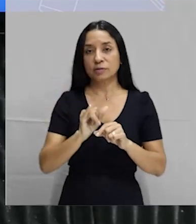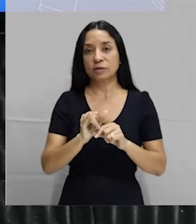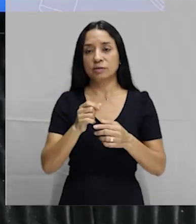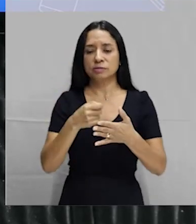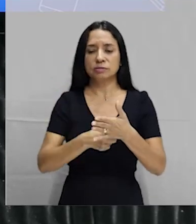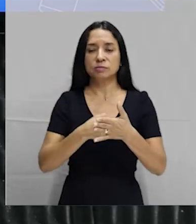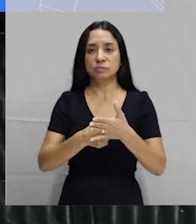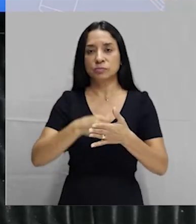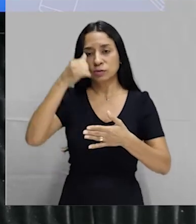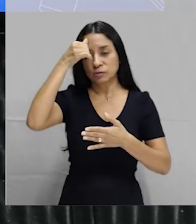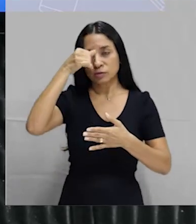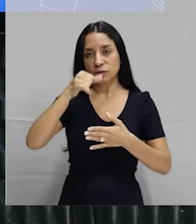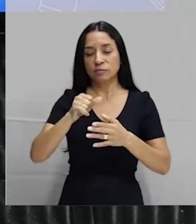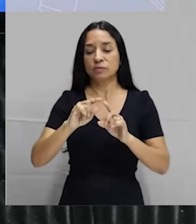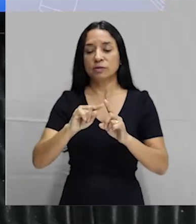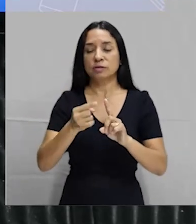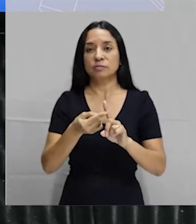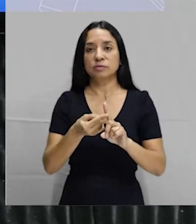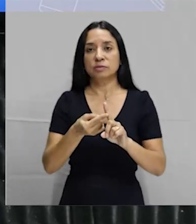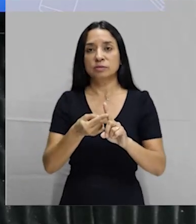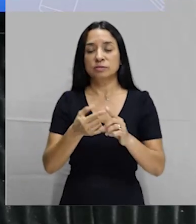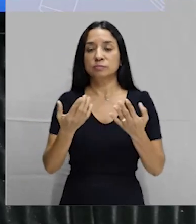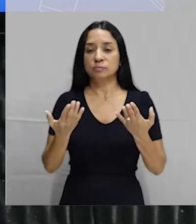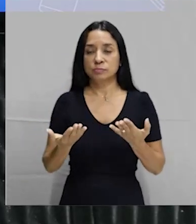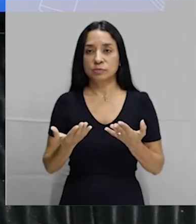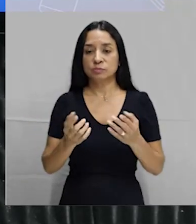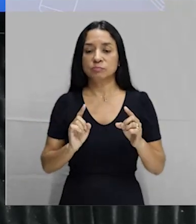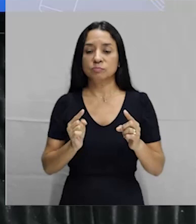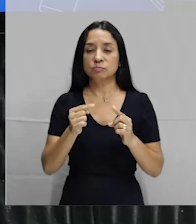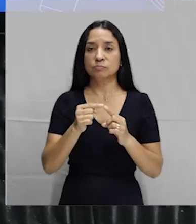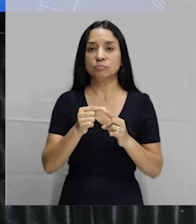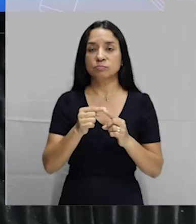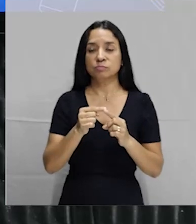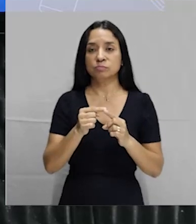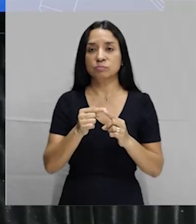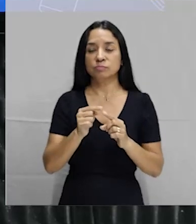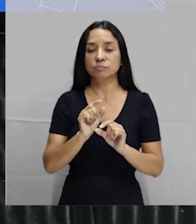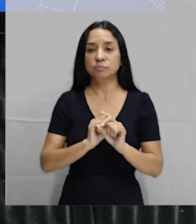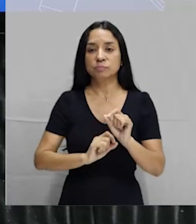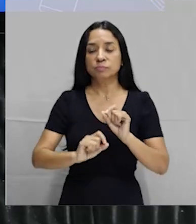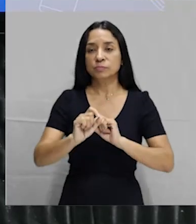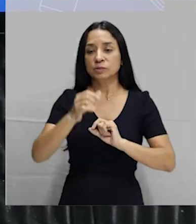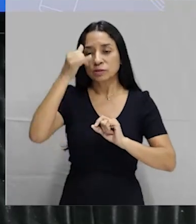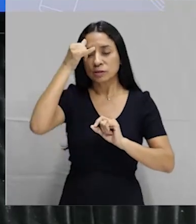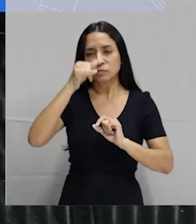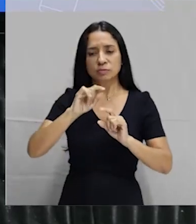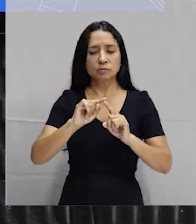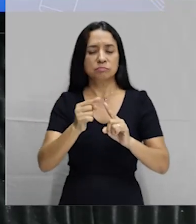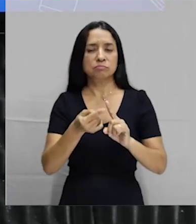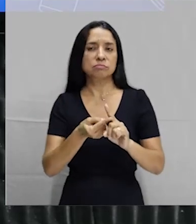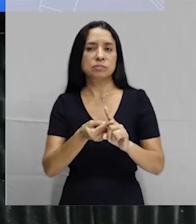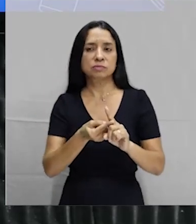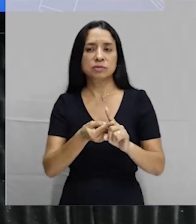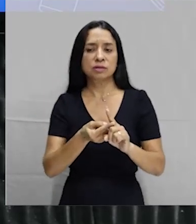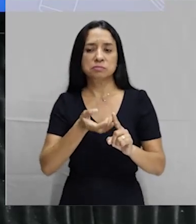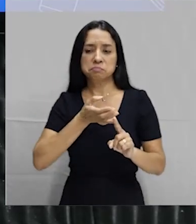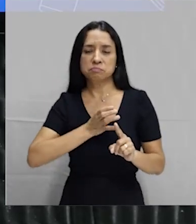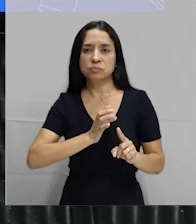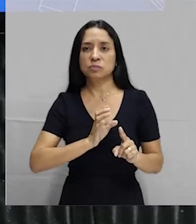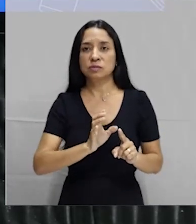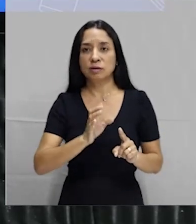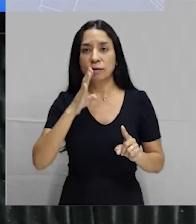tentativa de evitar a gravidez é até mesmo com o objetivo de evitar uma gravidez indesejada.